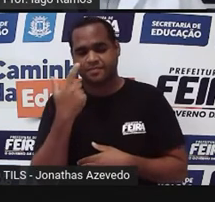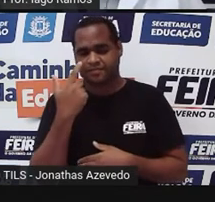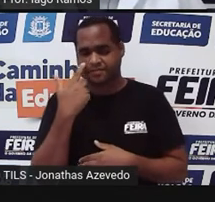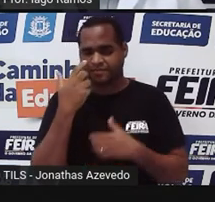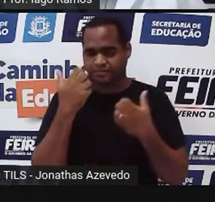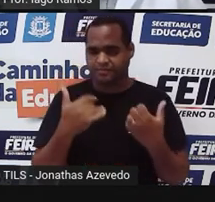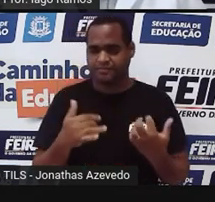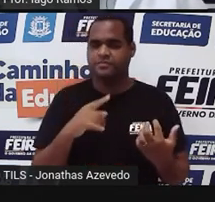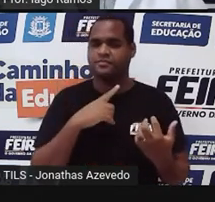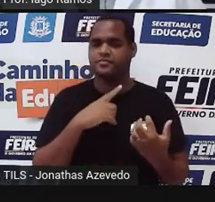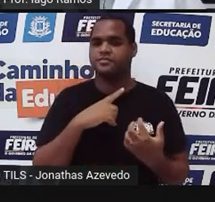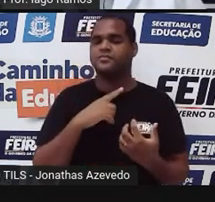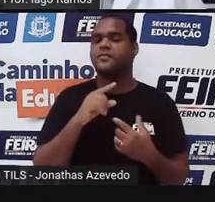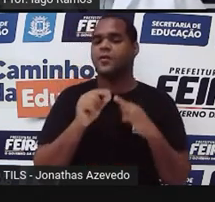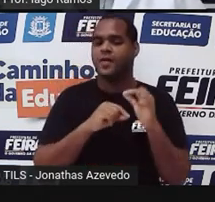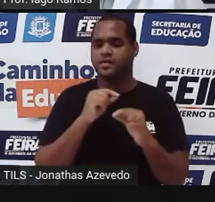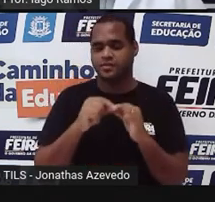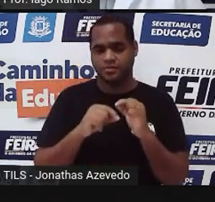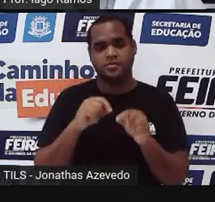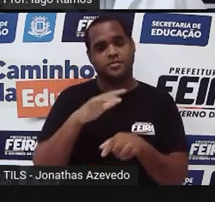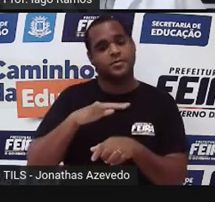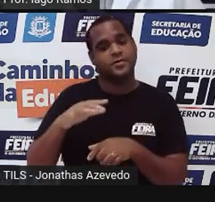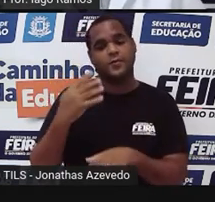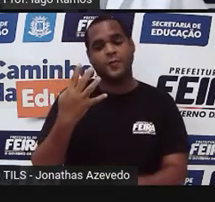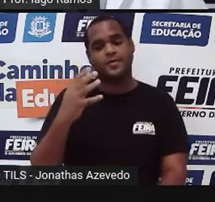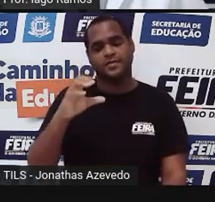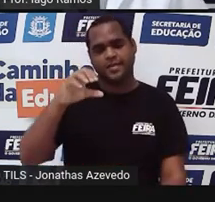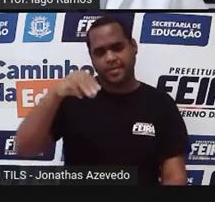aqui pro lado, vai dar a altura de 4 cm.